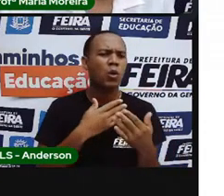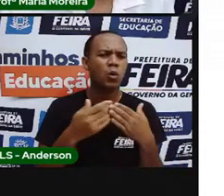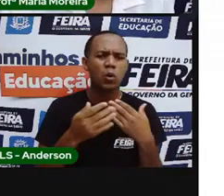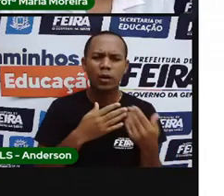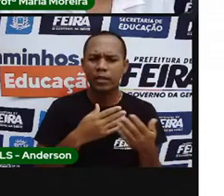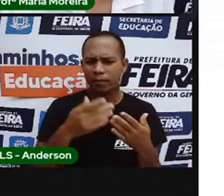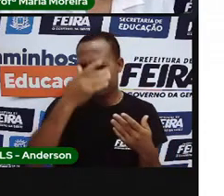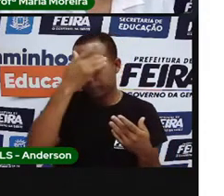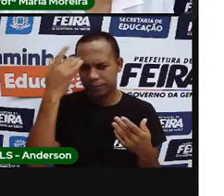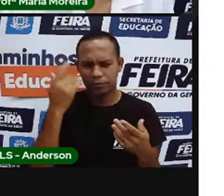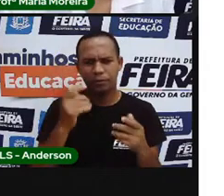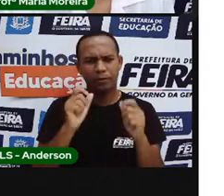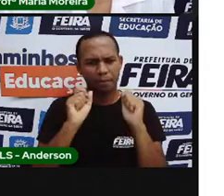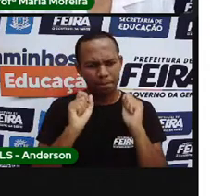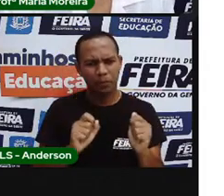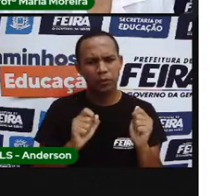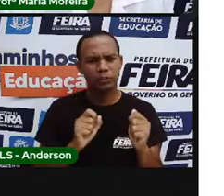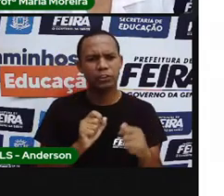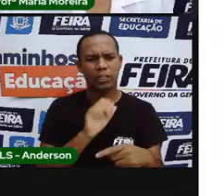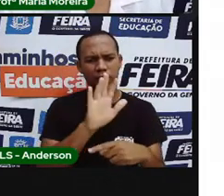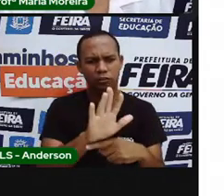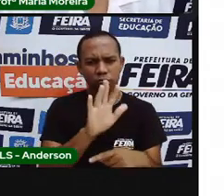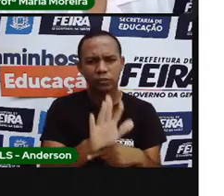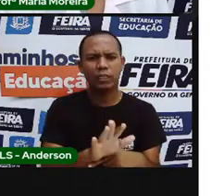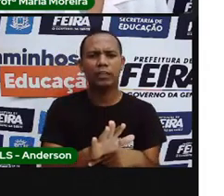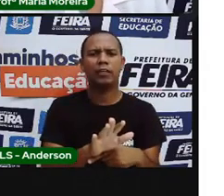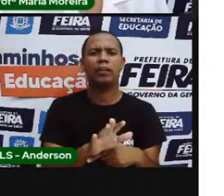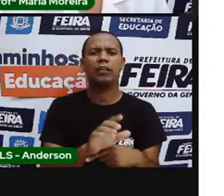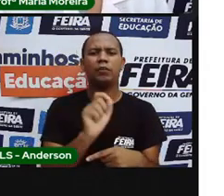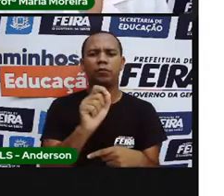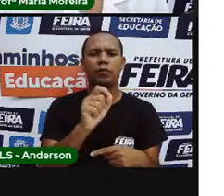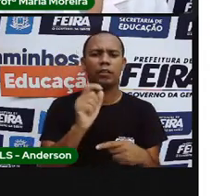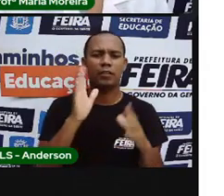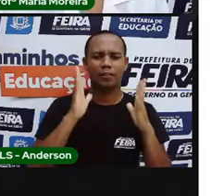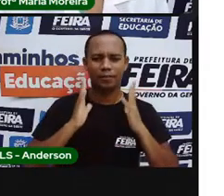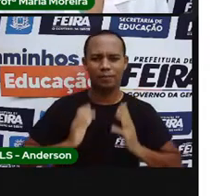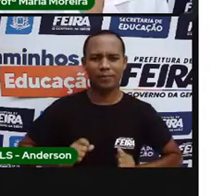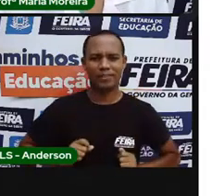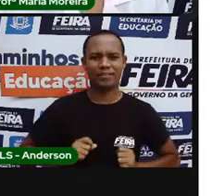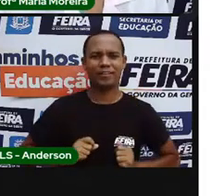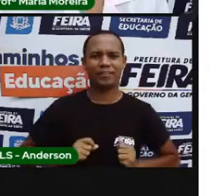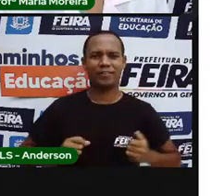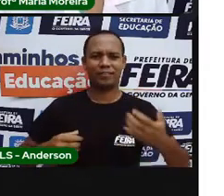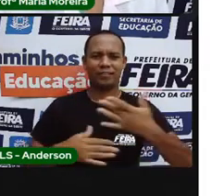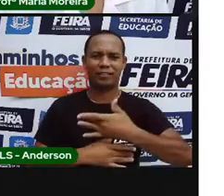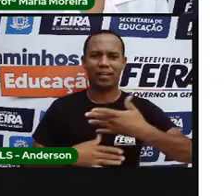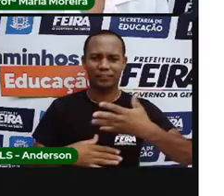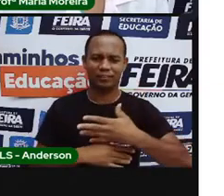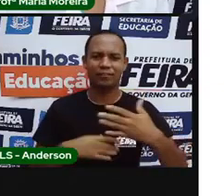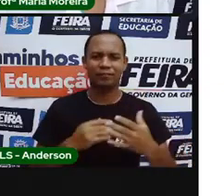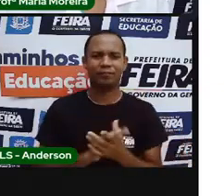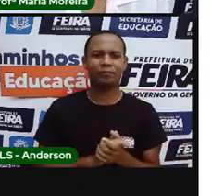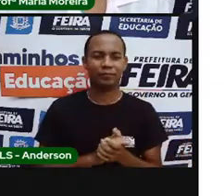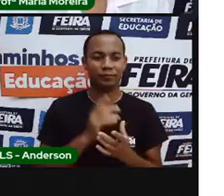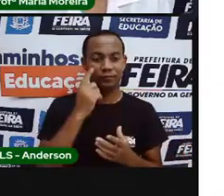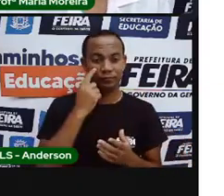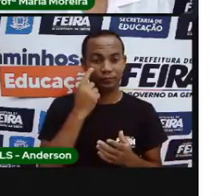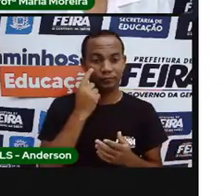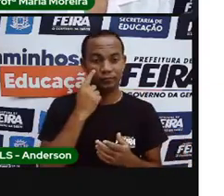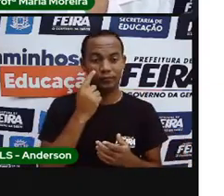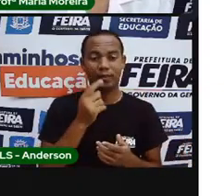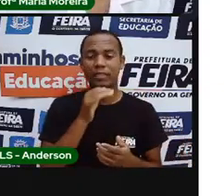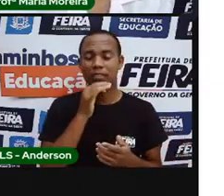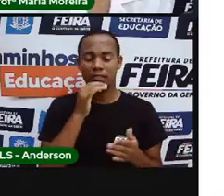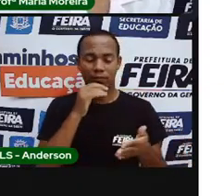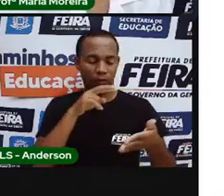missão. Tá? Quando vocês receberem atividade, façam a leitura. Não conseguem fazer a leitura, pede ajuda do